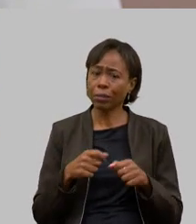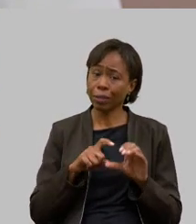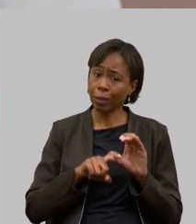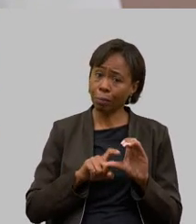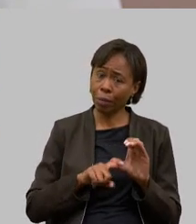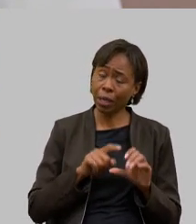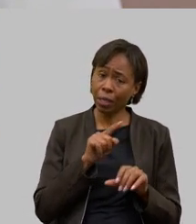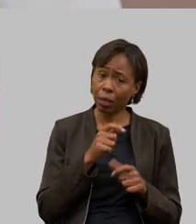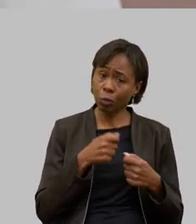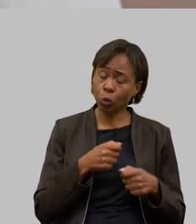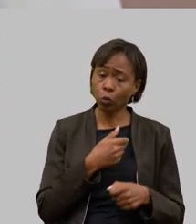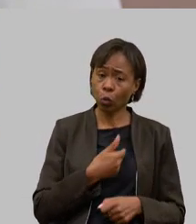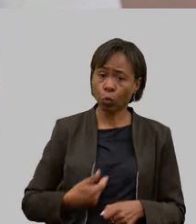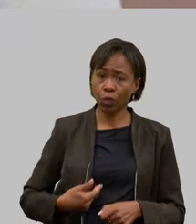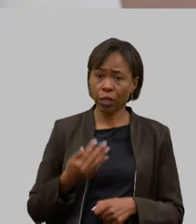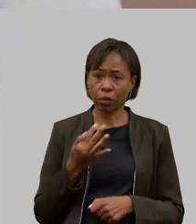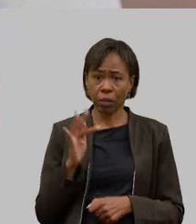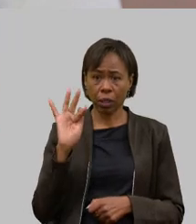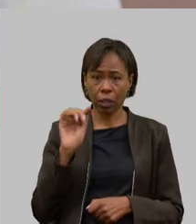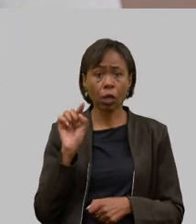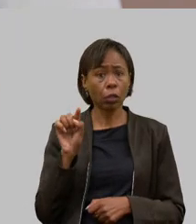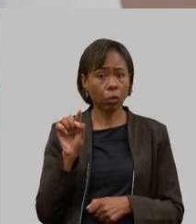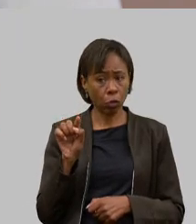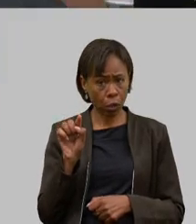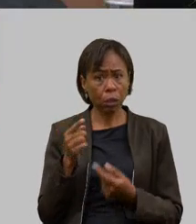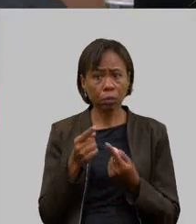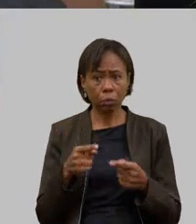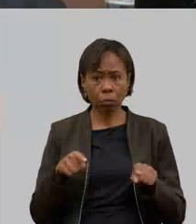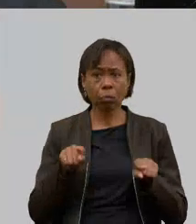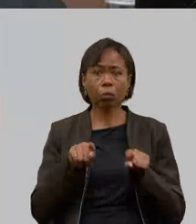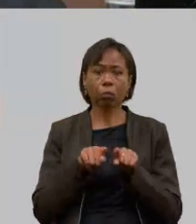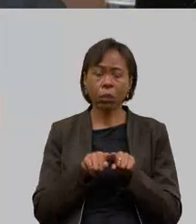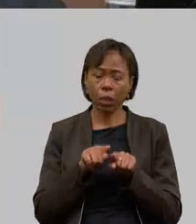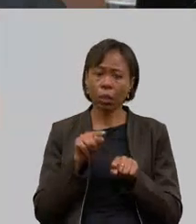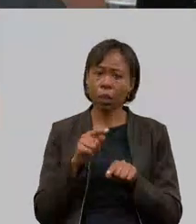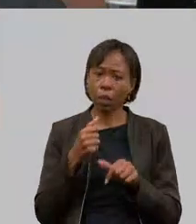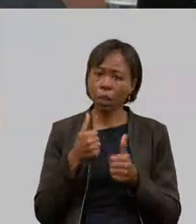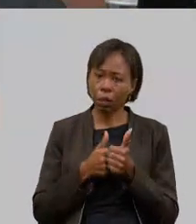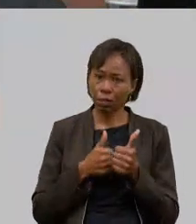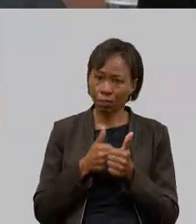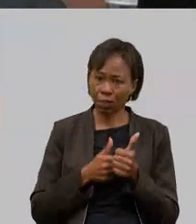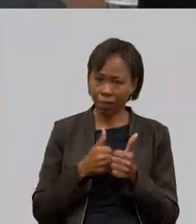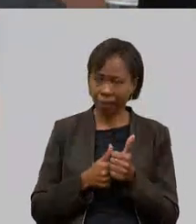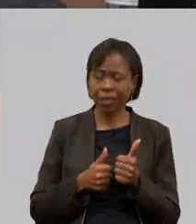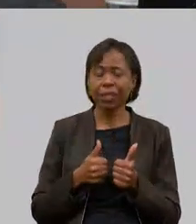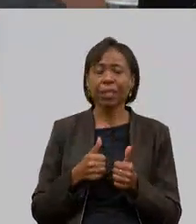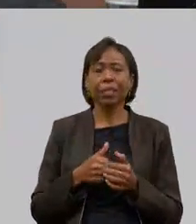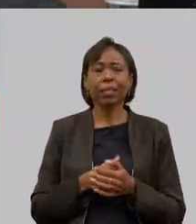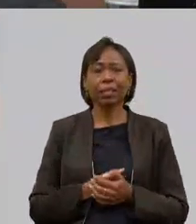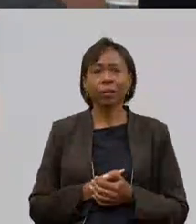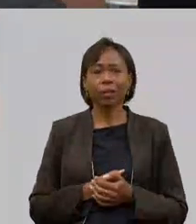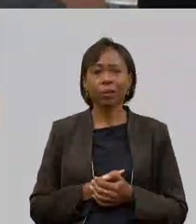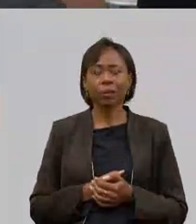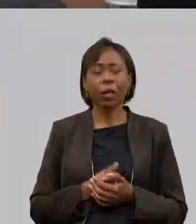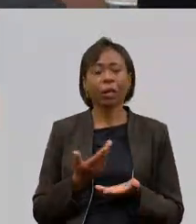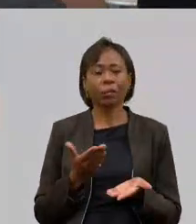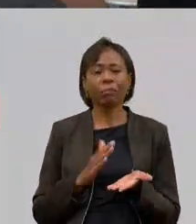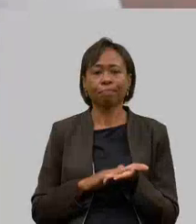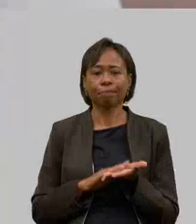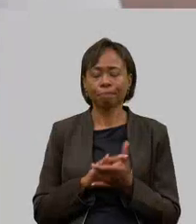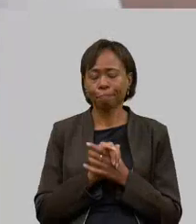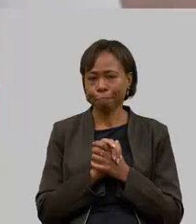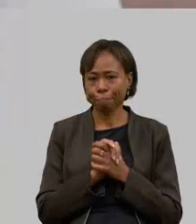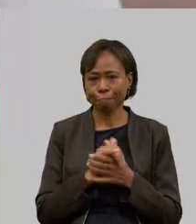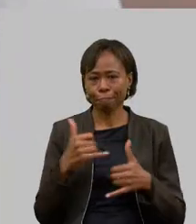e eu sei que o senhor é parceiro aí nessa batalha e é isso para não ser redundante parabéns senti-me